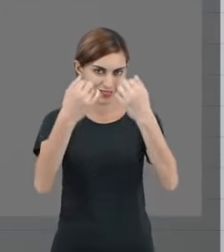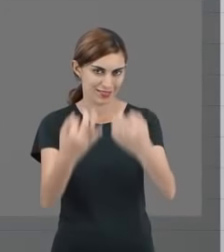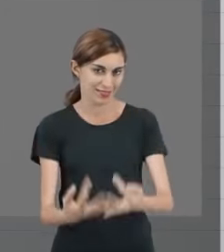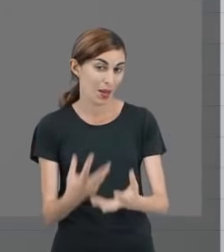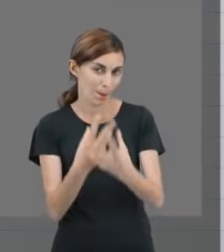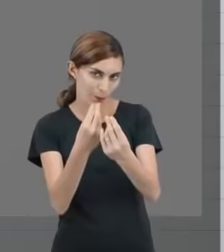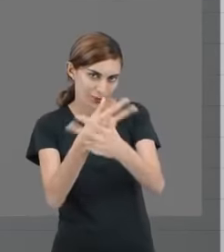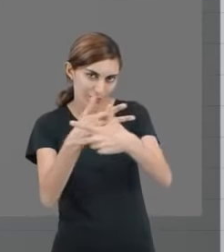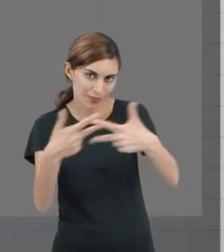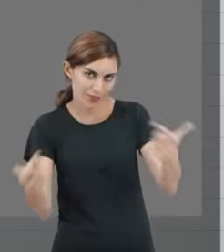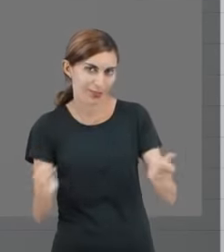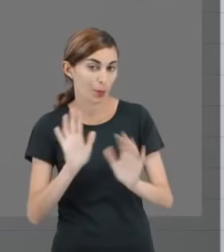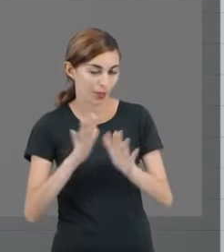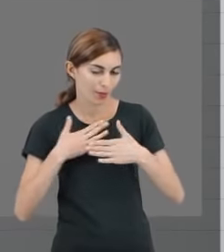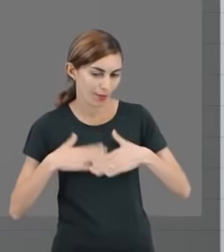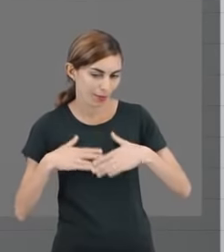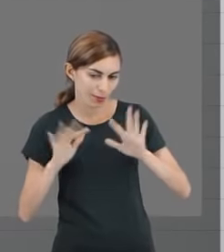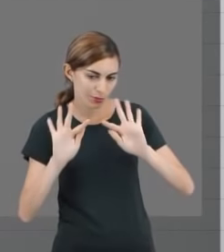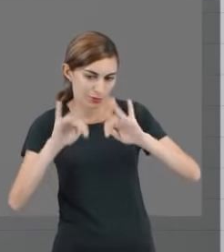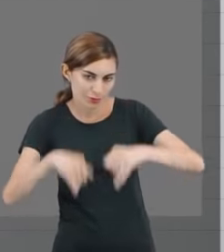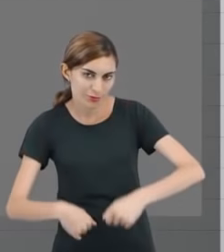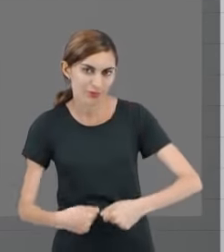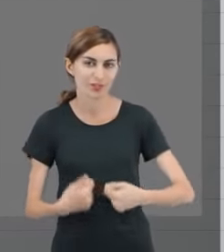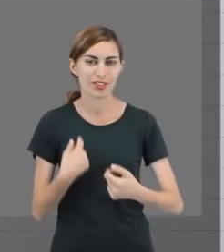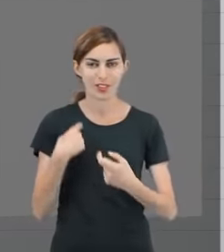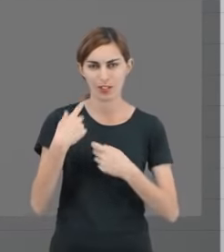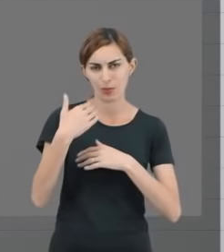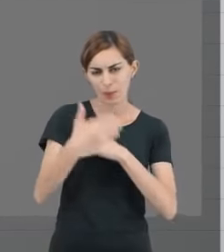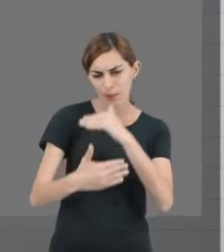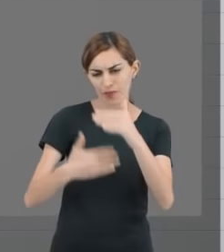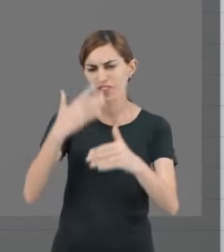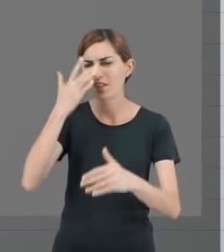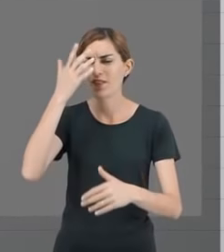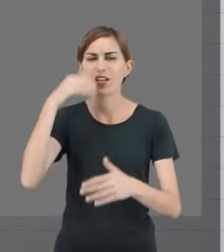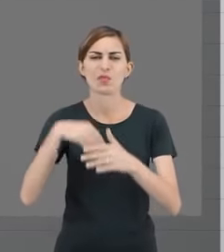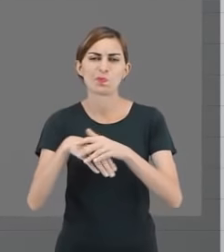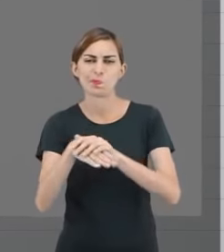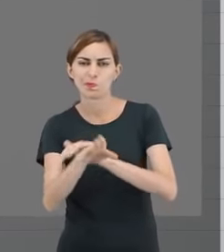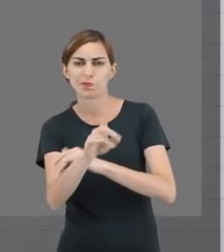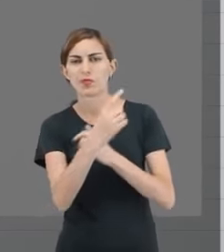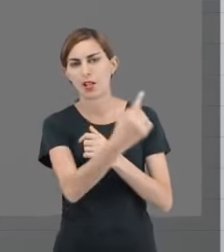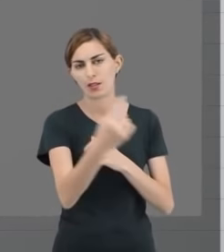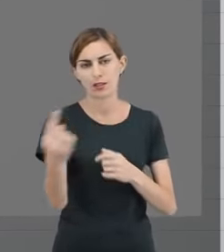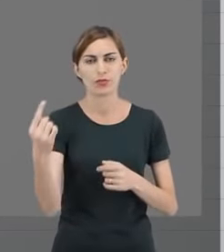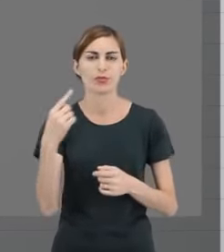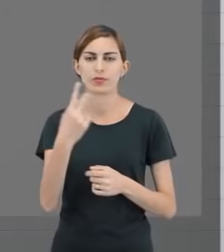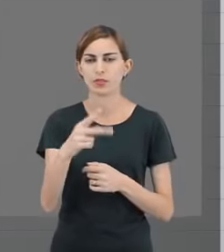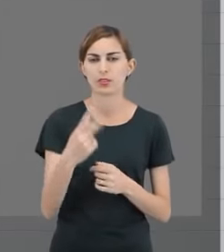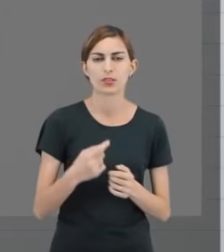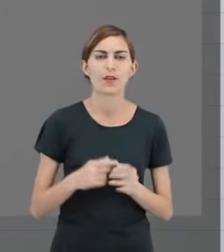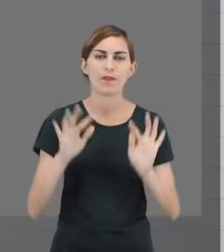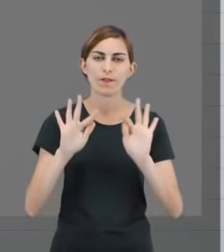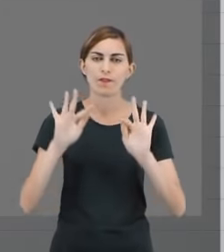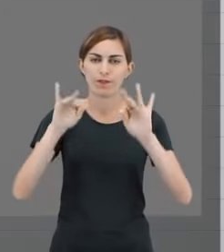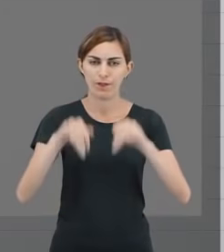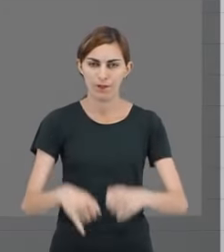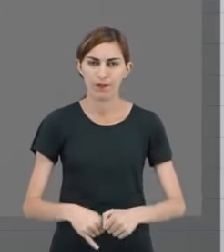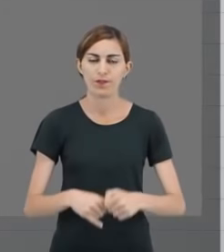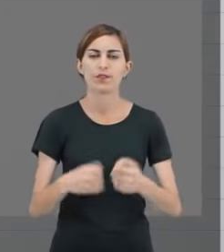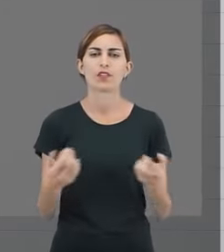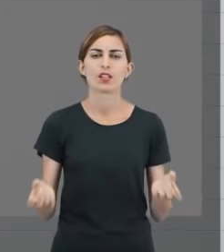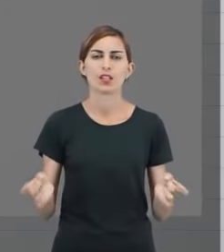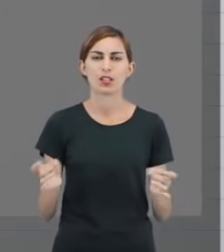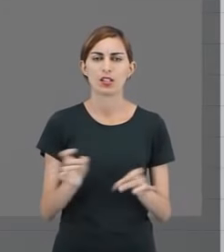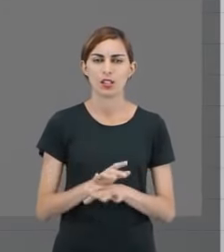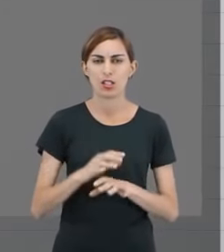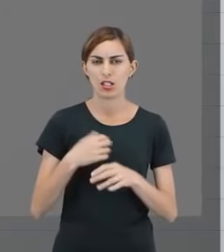é muita coisa, né? Mas está chegando no vídeo, se preocupe não, aos poucos isso vai ser bem familiar para cada um de vocês. Para finalizar, a gente fala dos